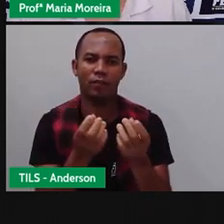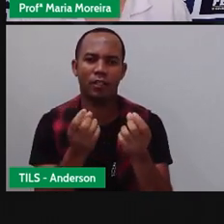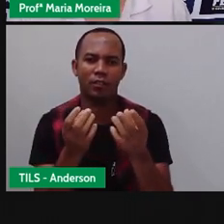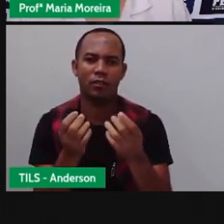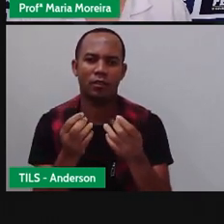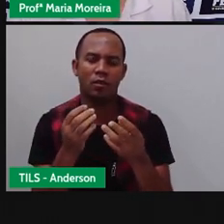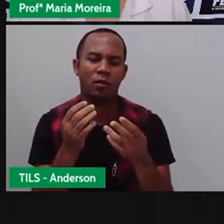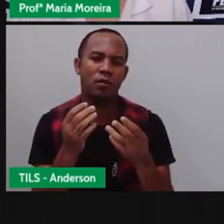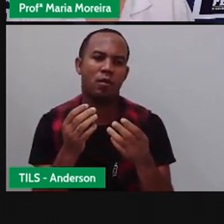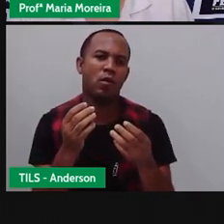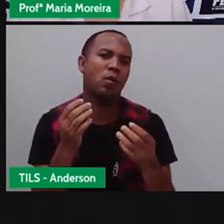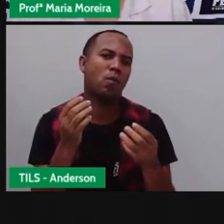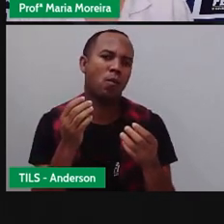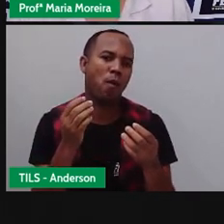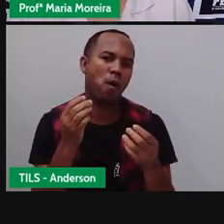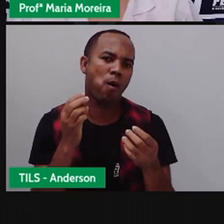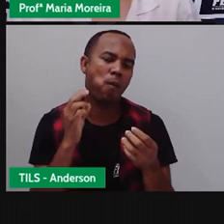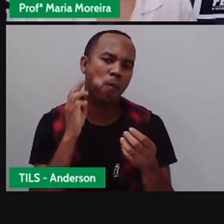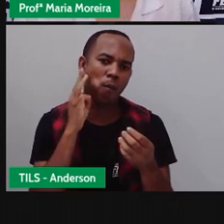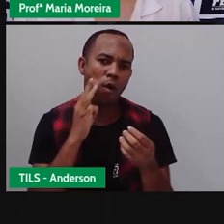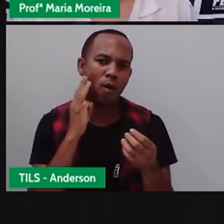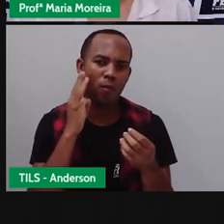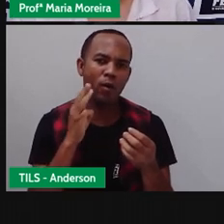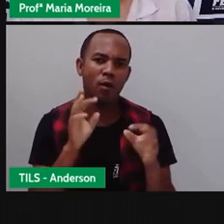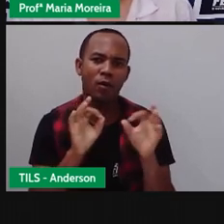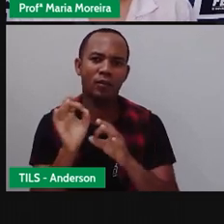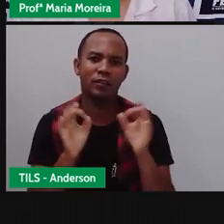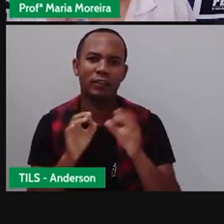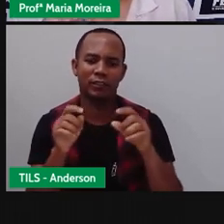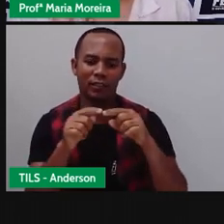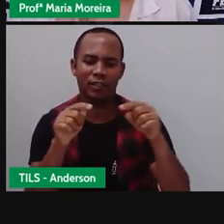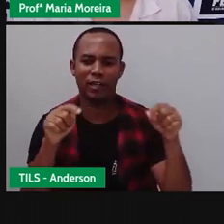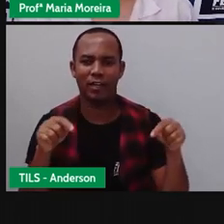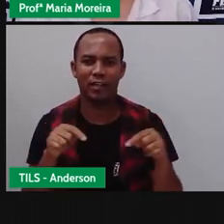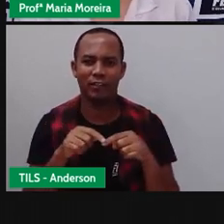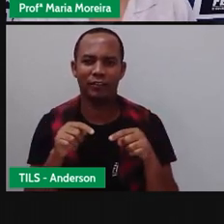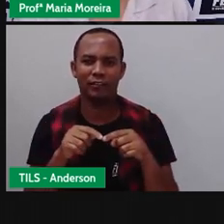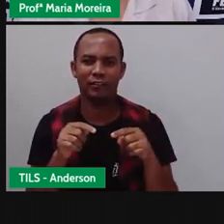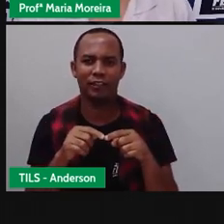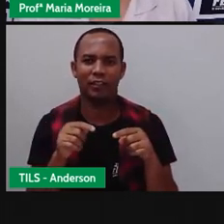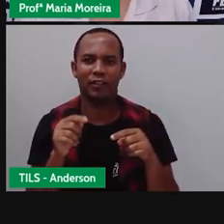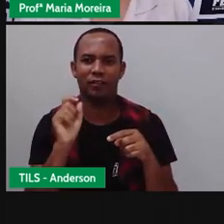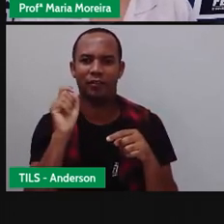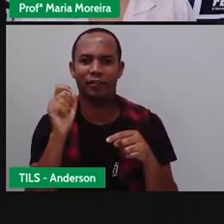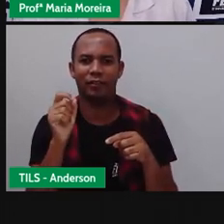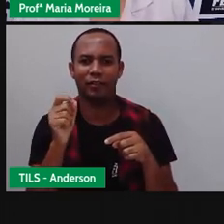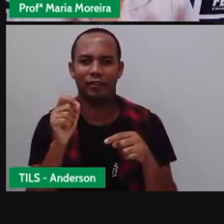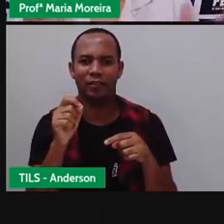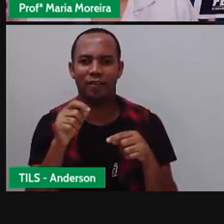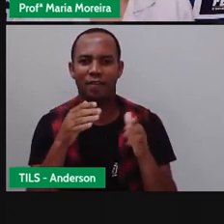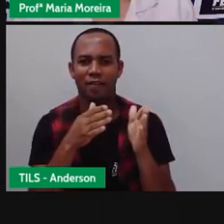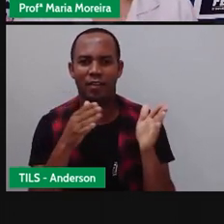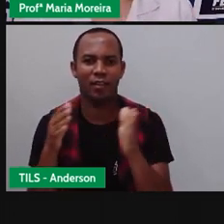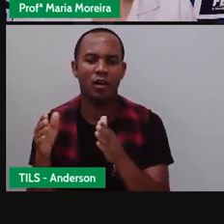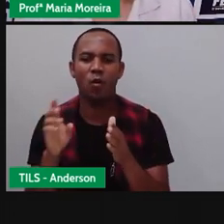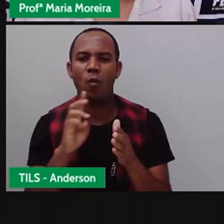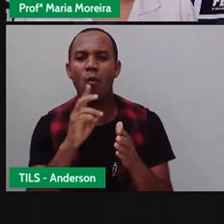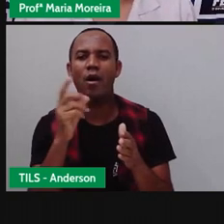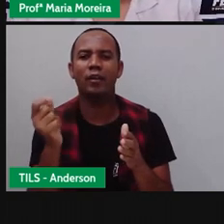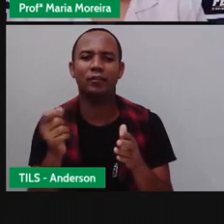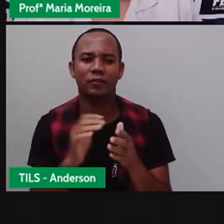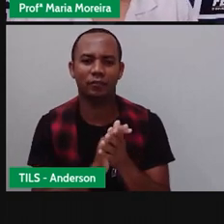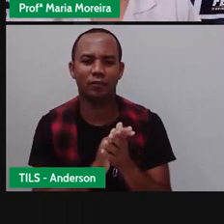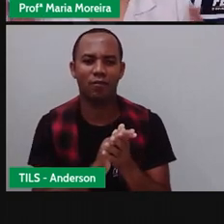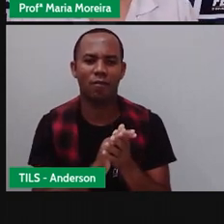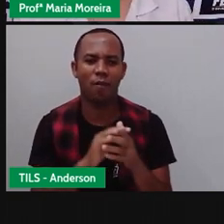caixas em quatro fileiras com seis bombons cada. Quantos bombons há em cada caixa? E aí você pode, inclusive, desenhar o